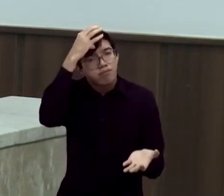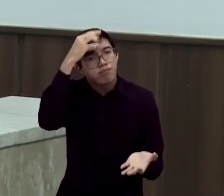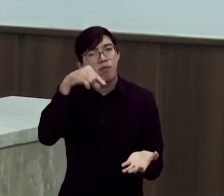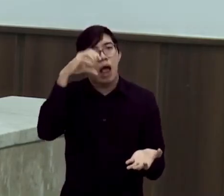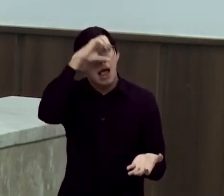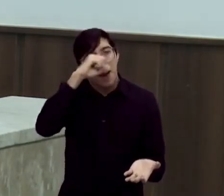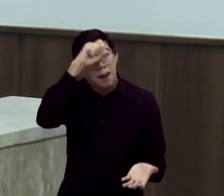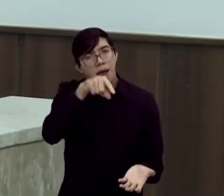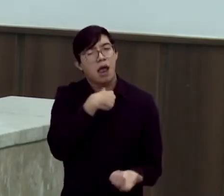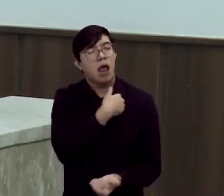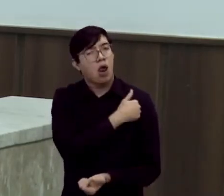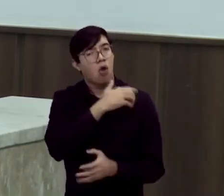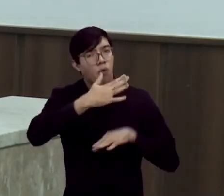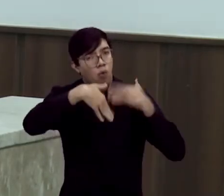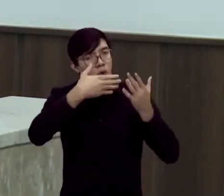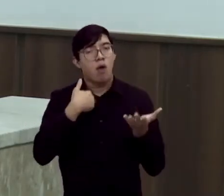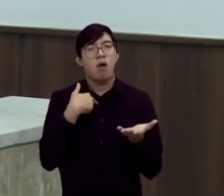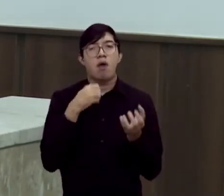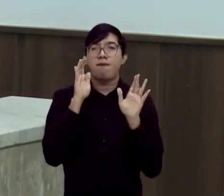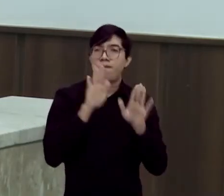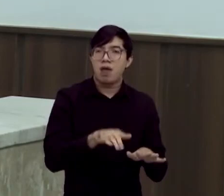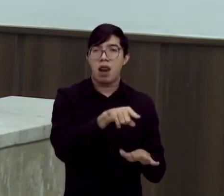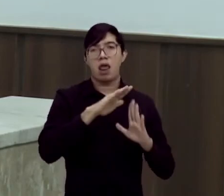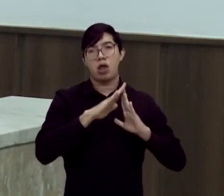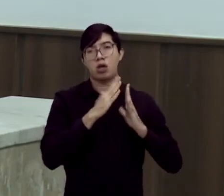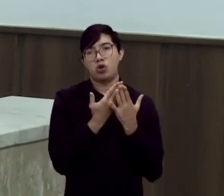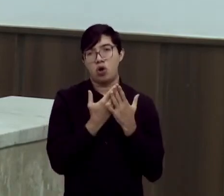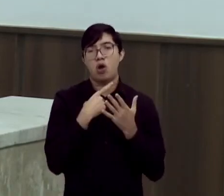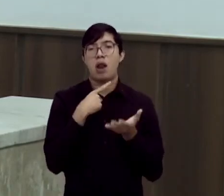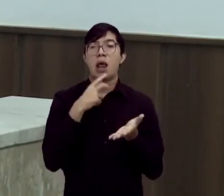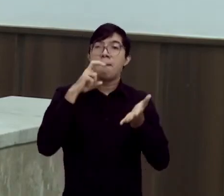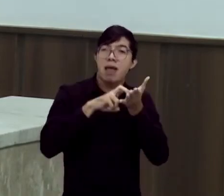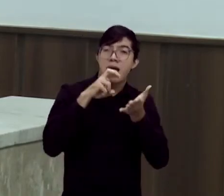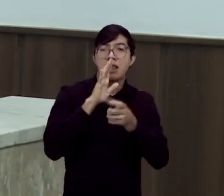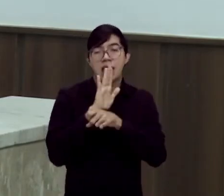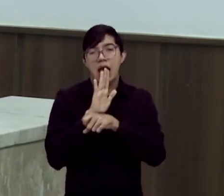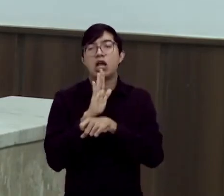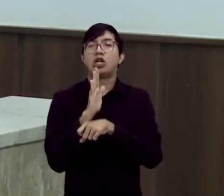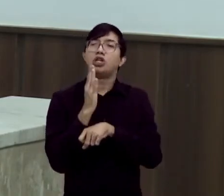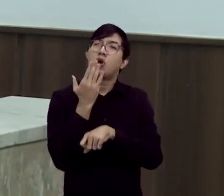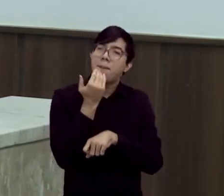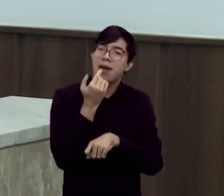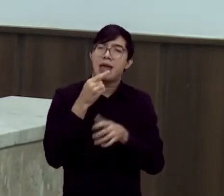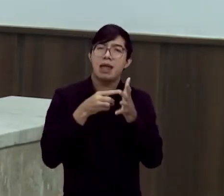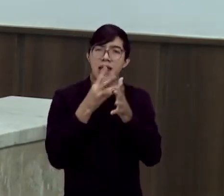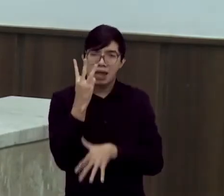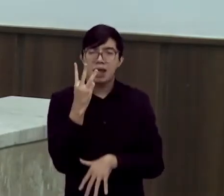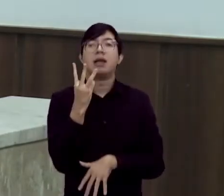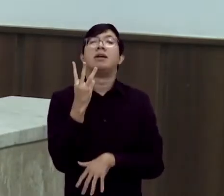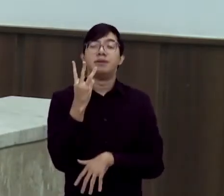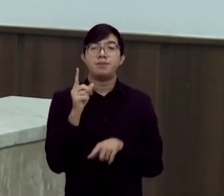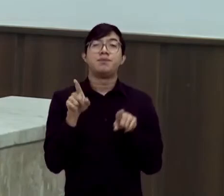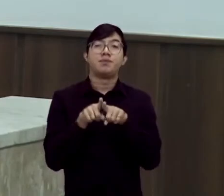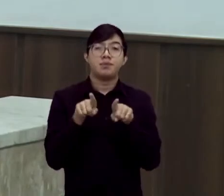maior na escola, garantir três refeições aos nossos alunos diariamente, visa fazer com que se